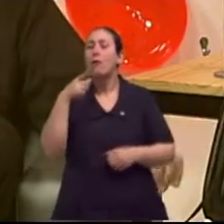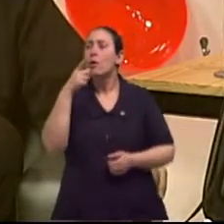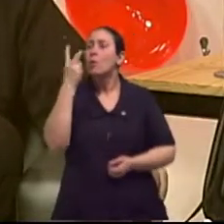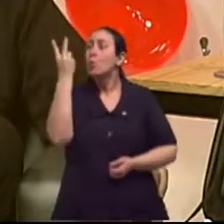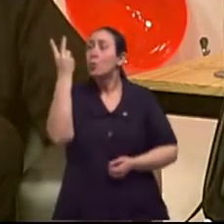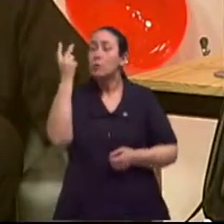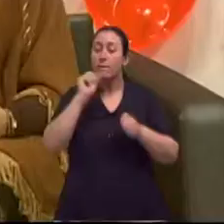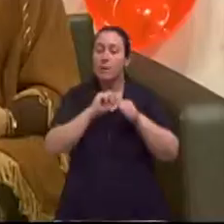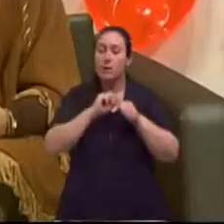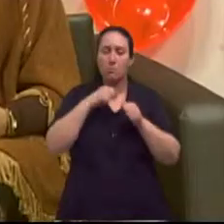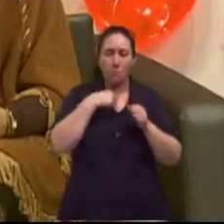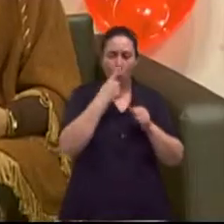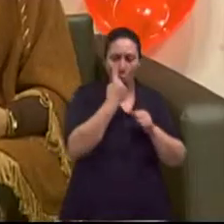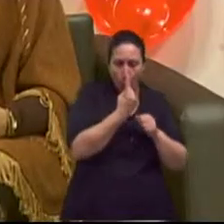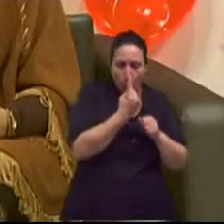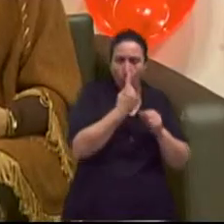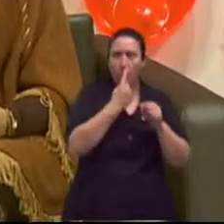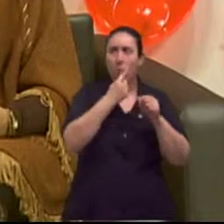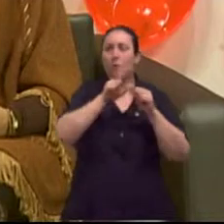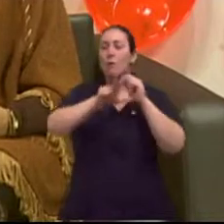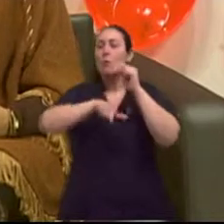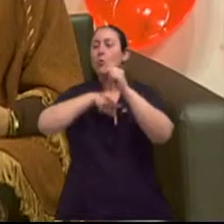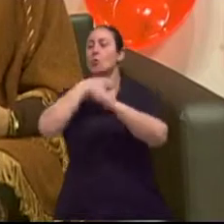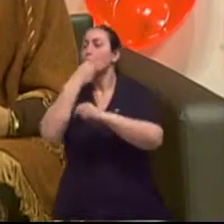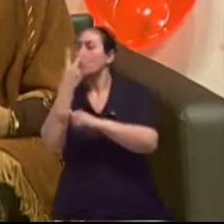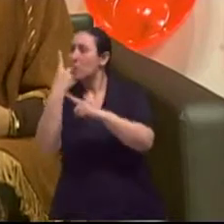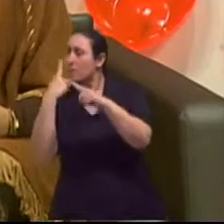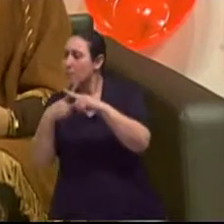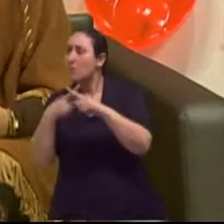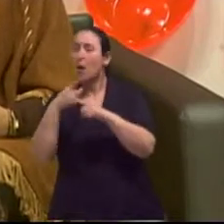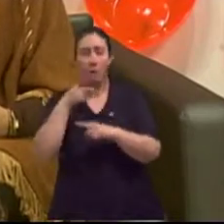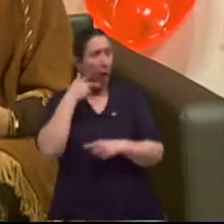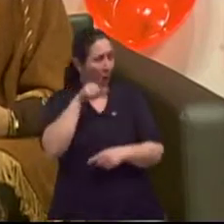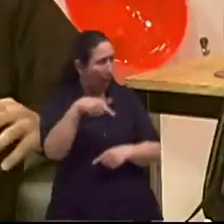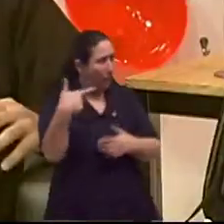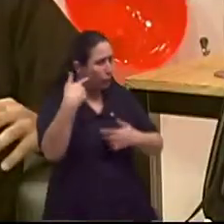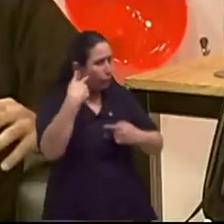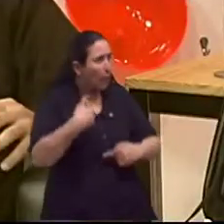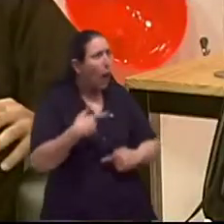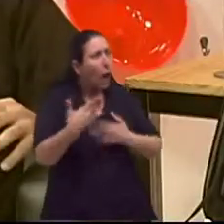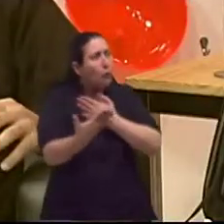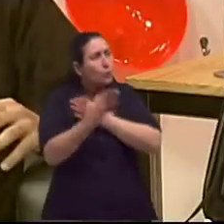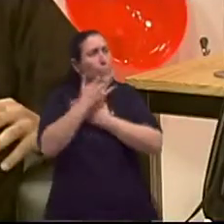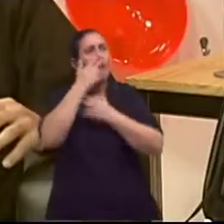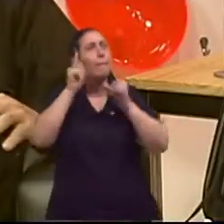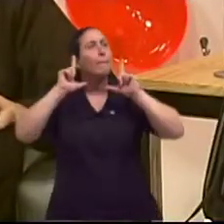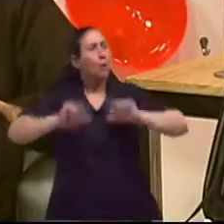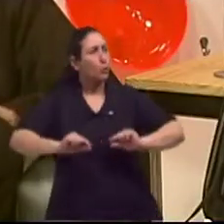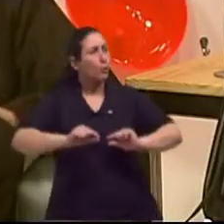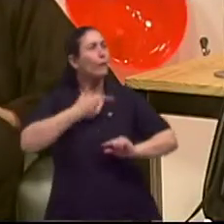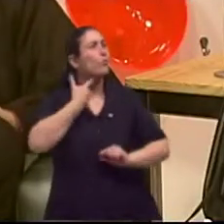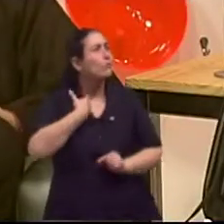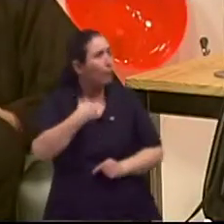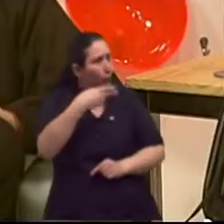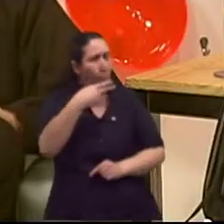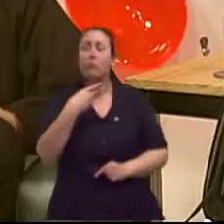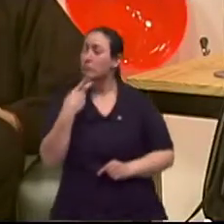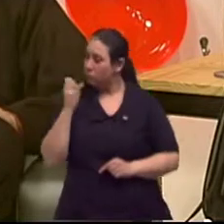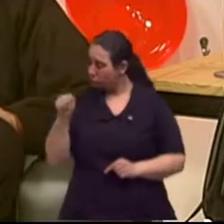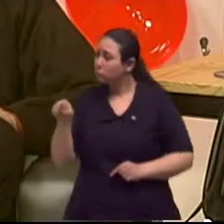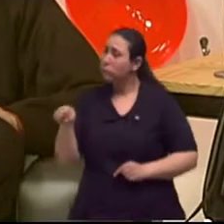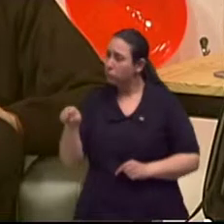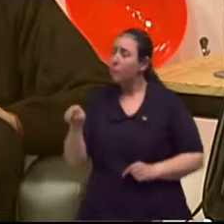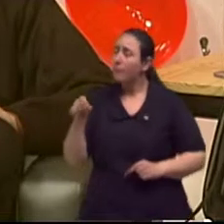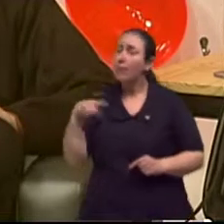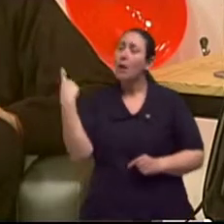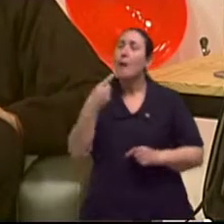duas sessões. Porque ele vai no ponto que desativa aquela vontade, é isso? Ele vai trabalhar as questões de,